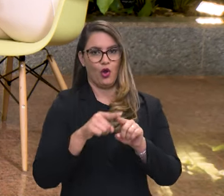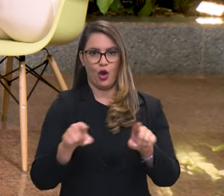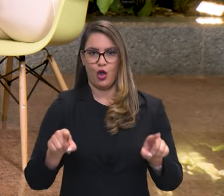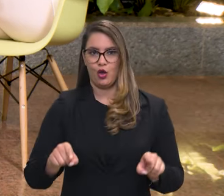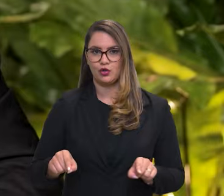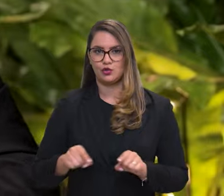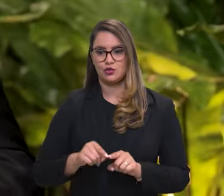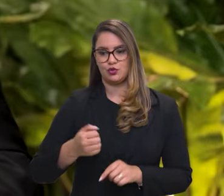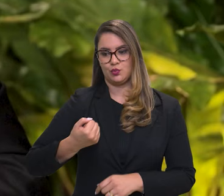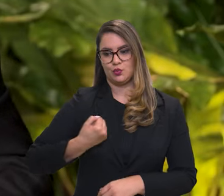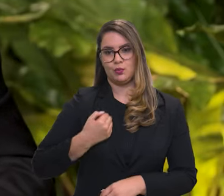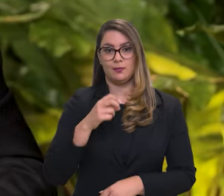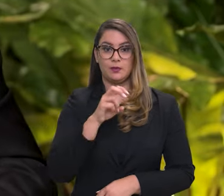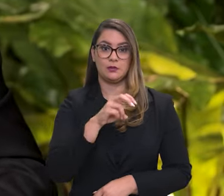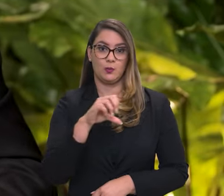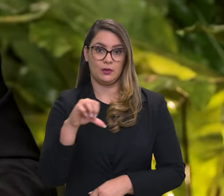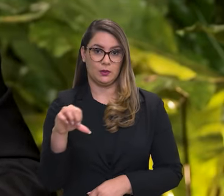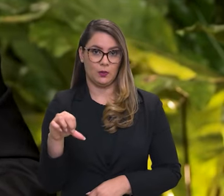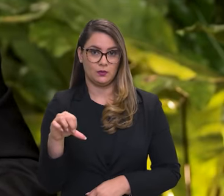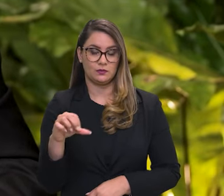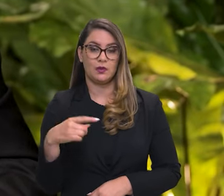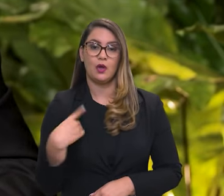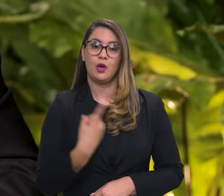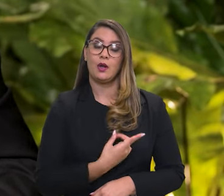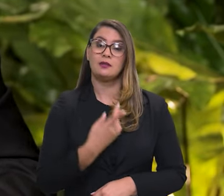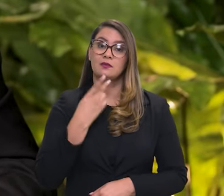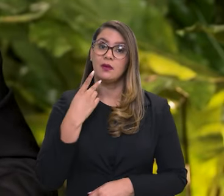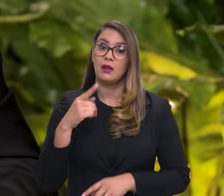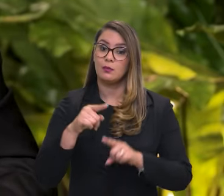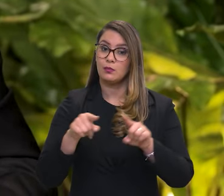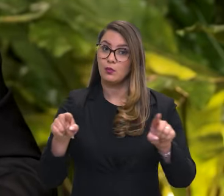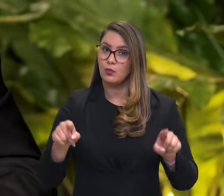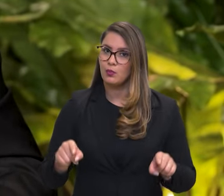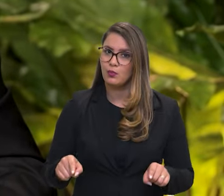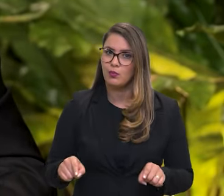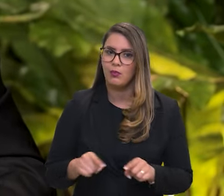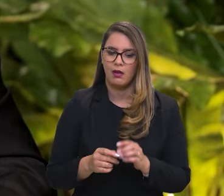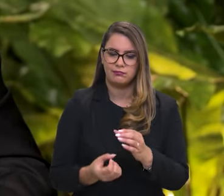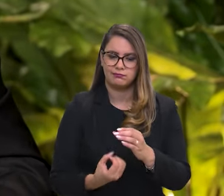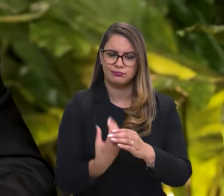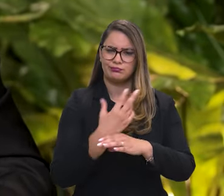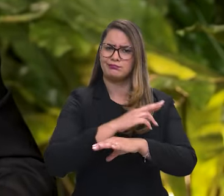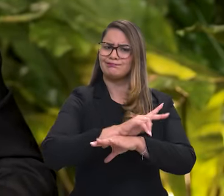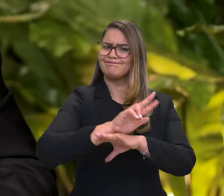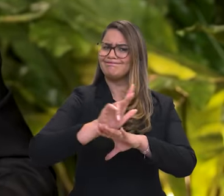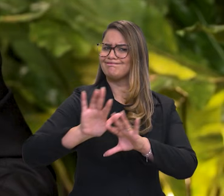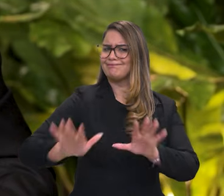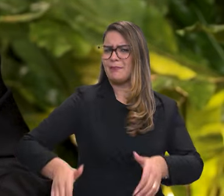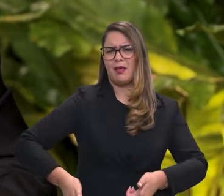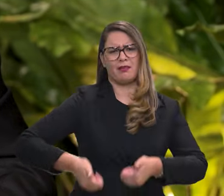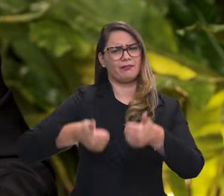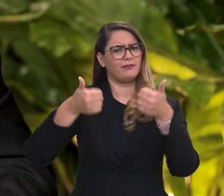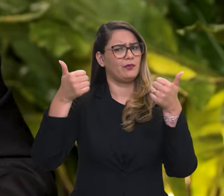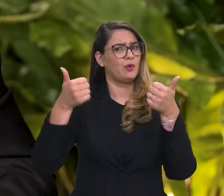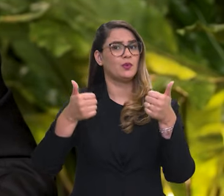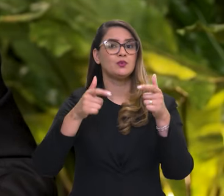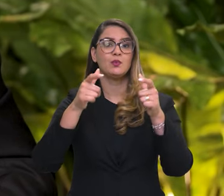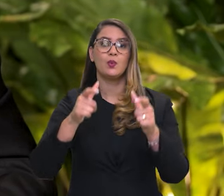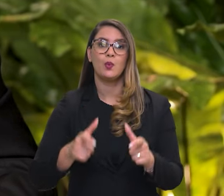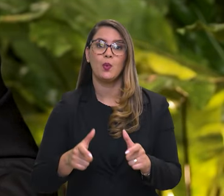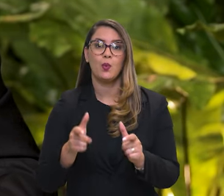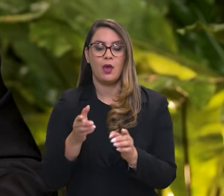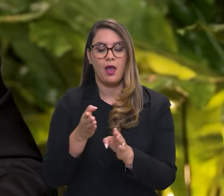lotes, o lote 59. Nós estamos falando de uma região de altíssima biodiversidade, uma região